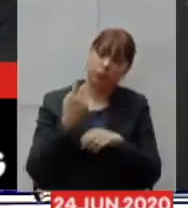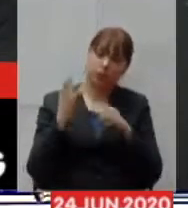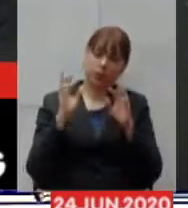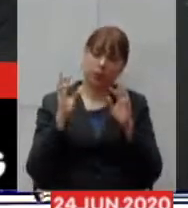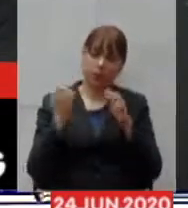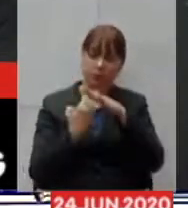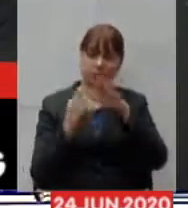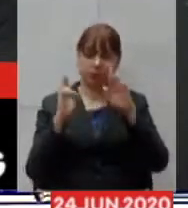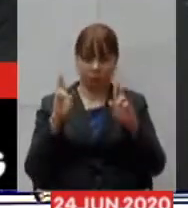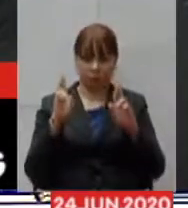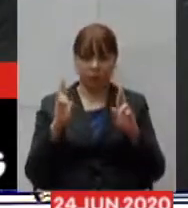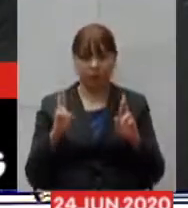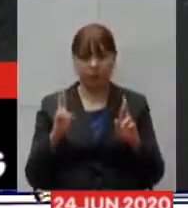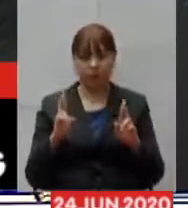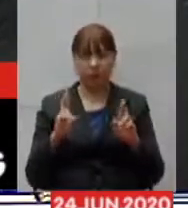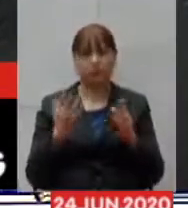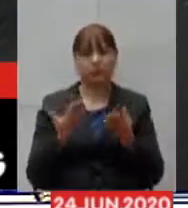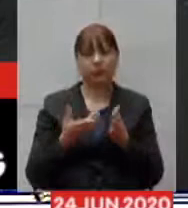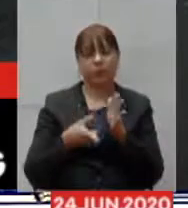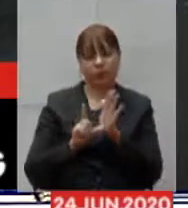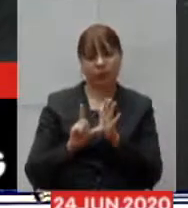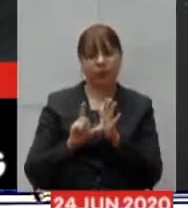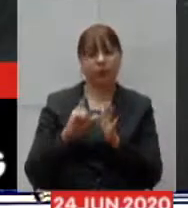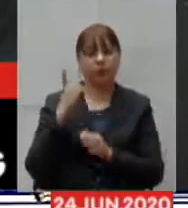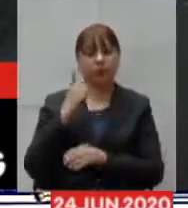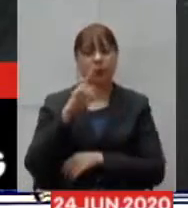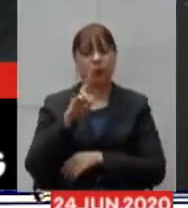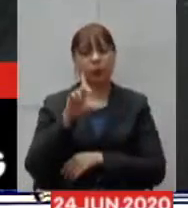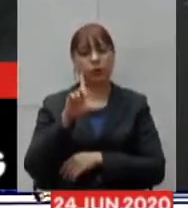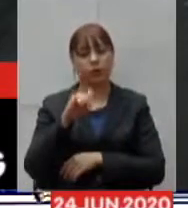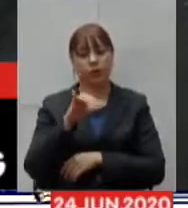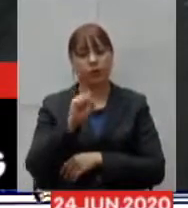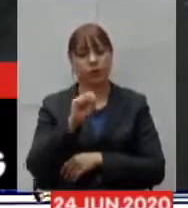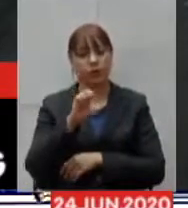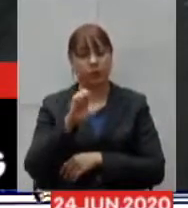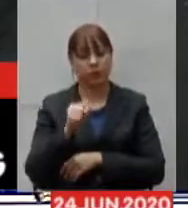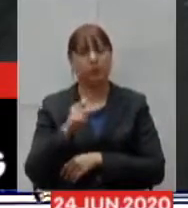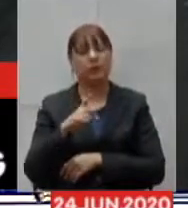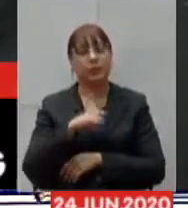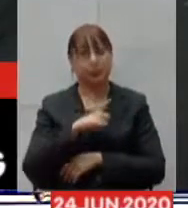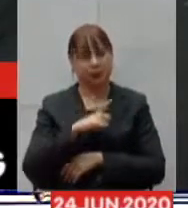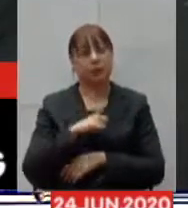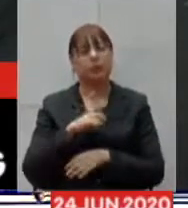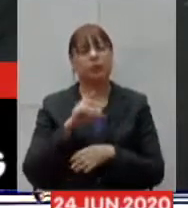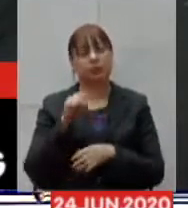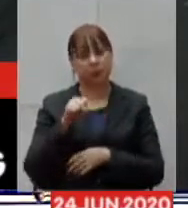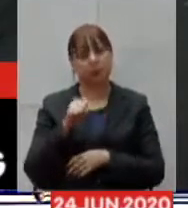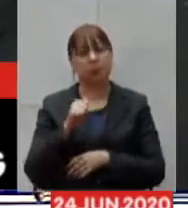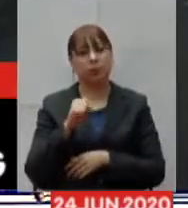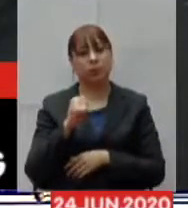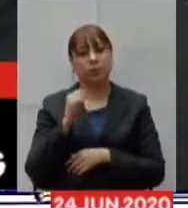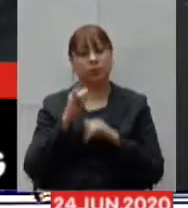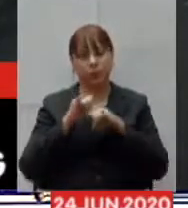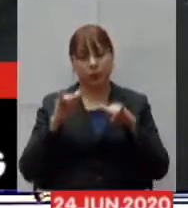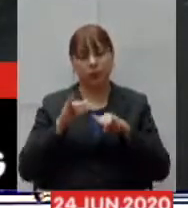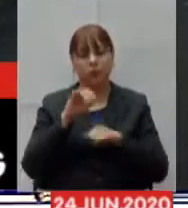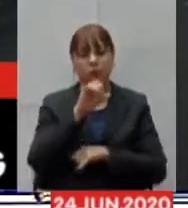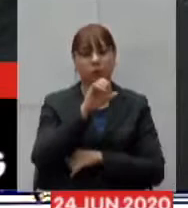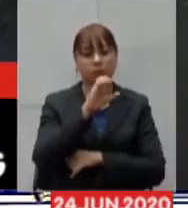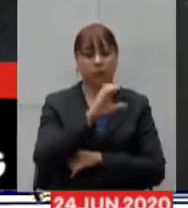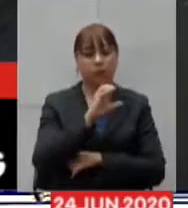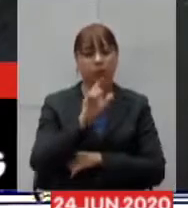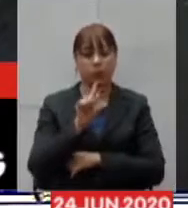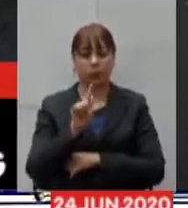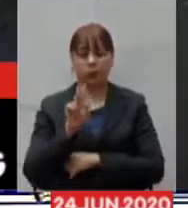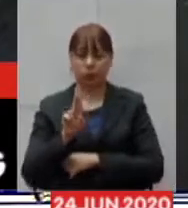deputado Ulisses levantou realmente existe uma nota da CGU importante dizer que